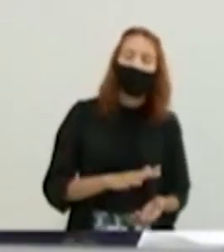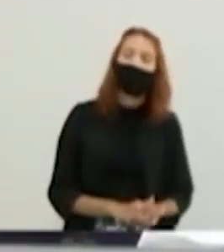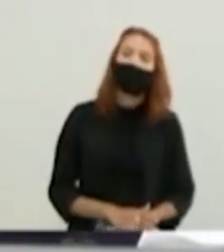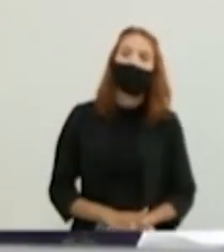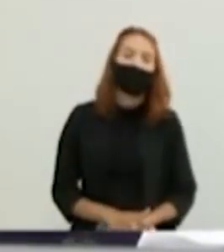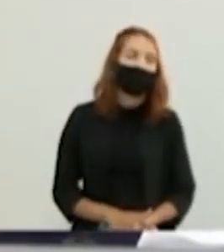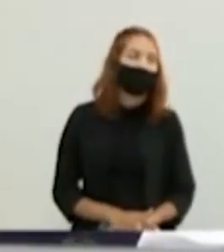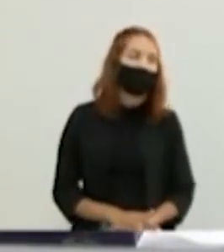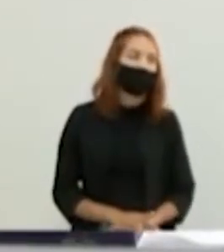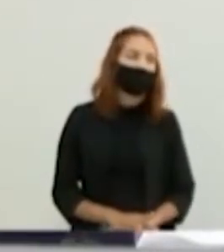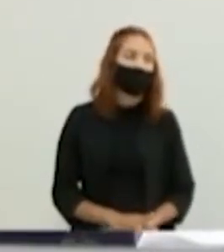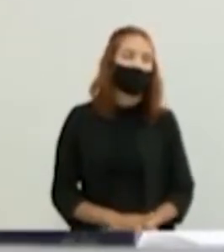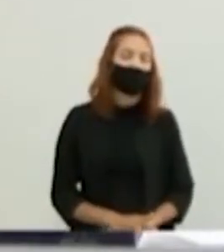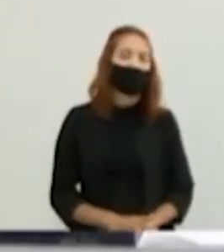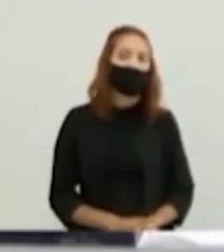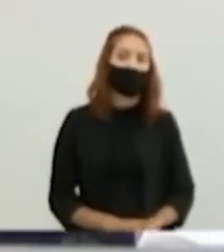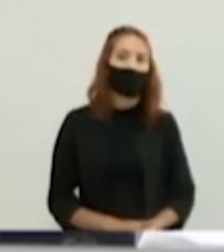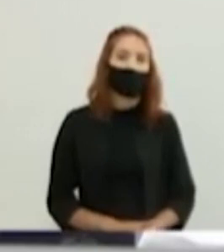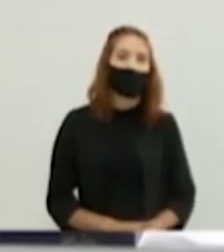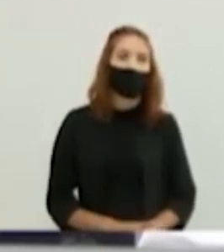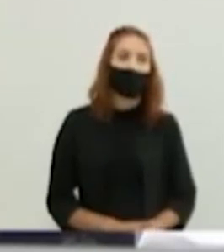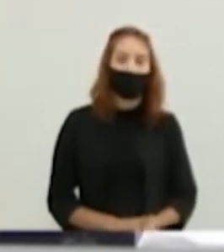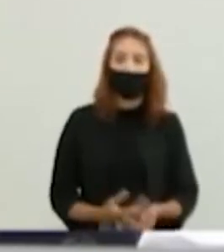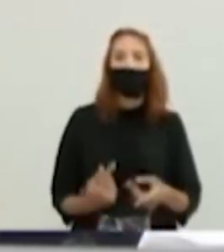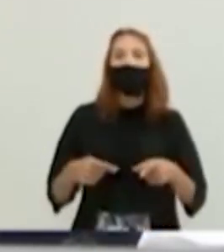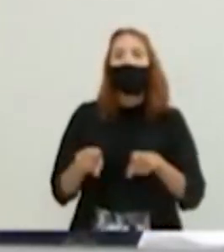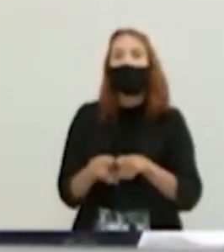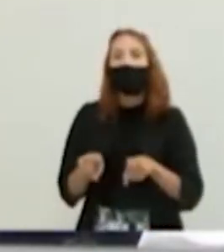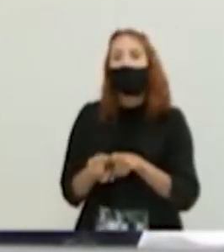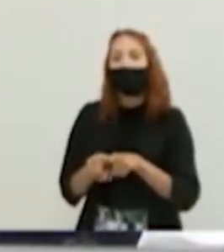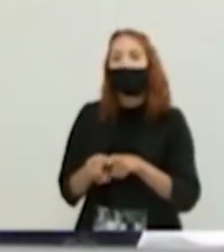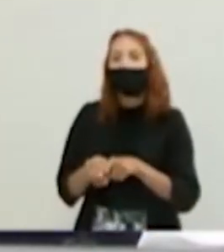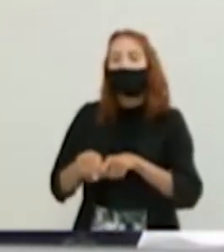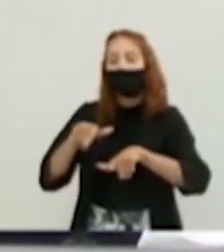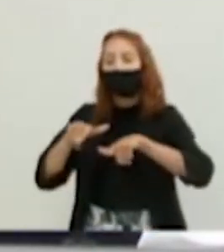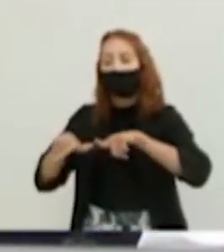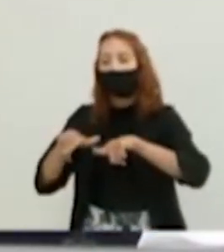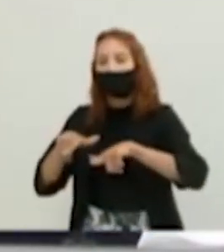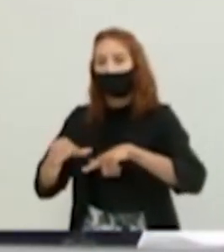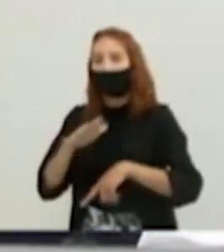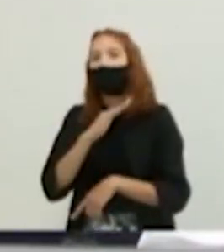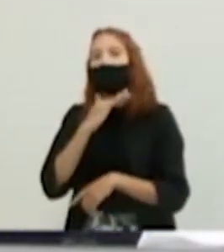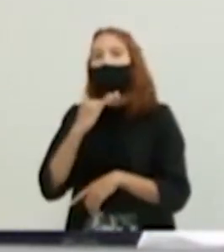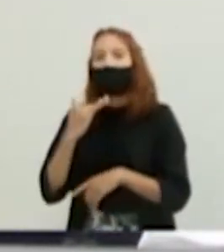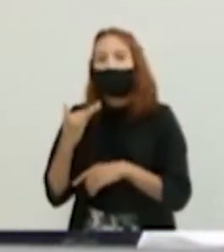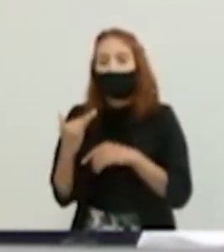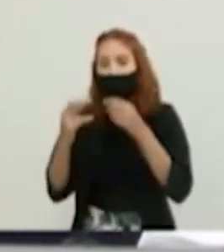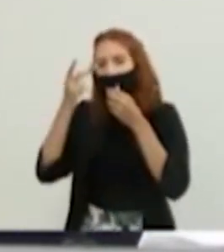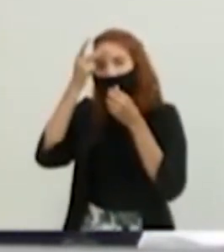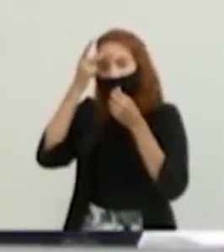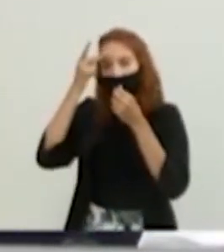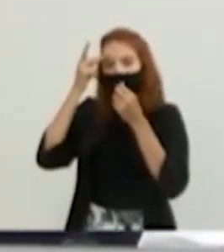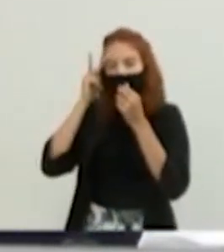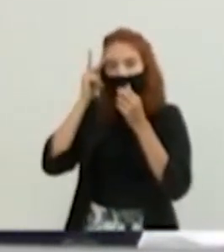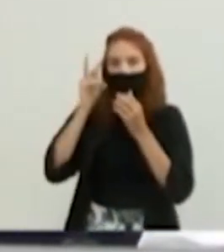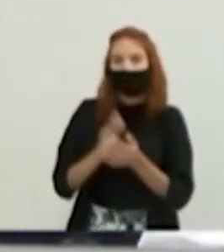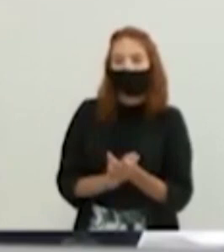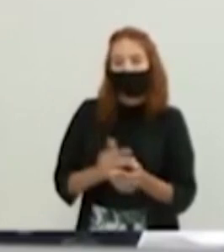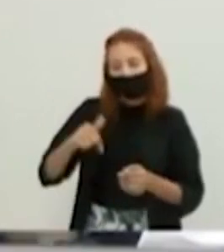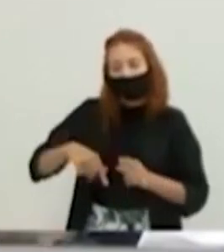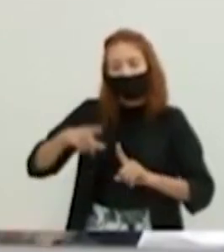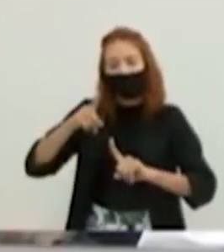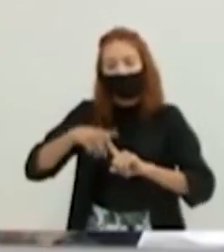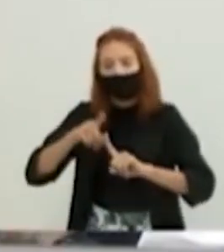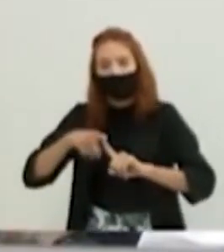o processo de licitação, senhores vereadores, vereador Marquinhos Gomes, aconteceu. E uma funerária que tinha 20% do preço, mais